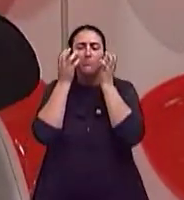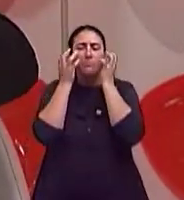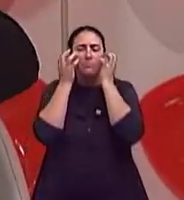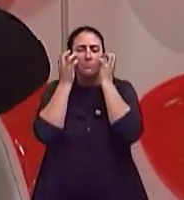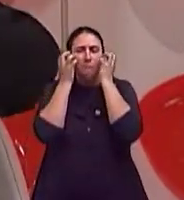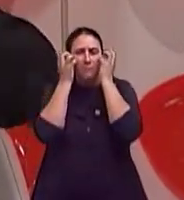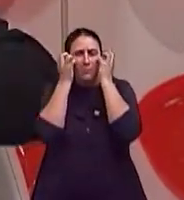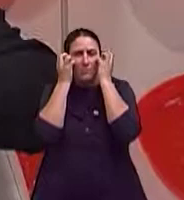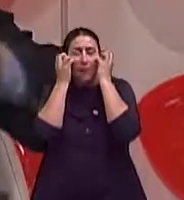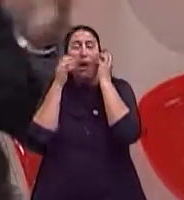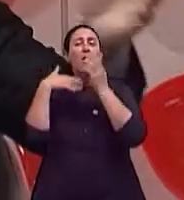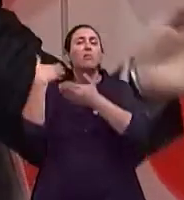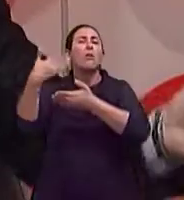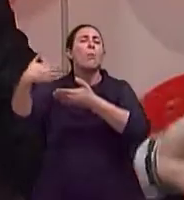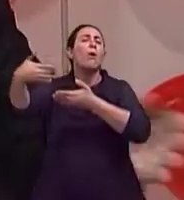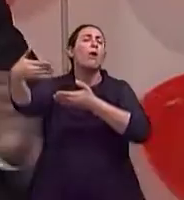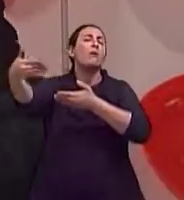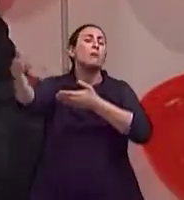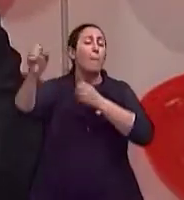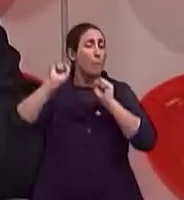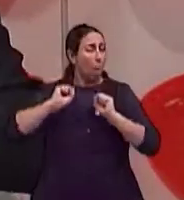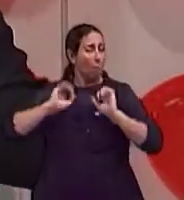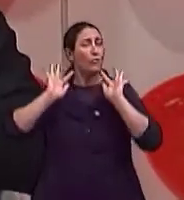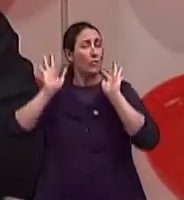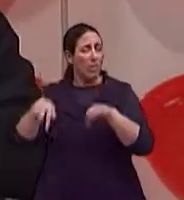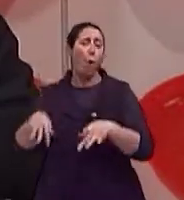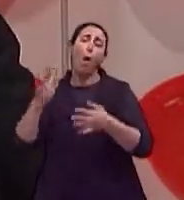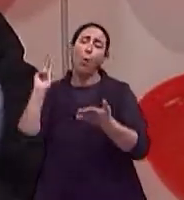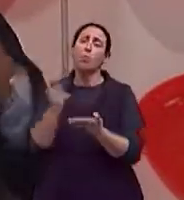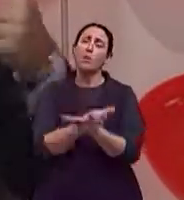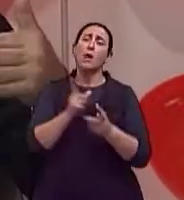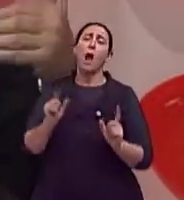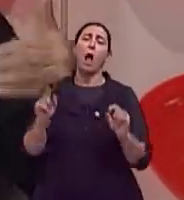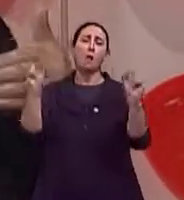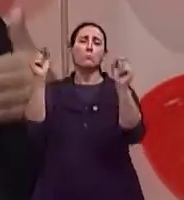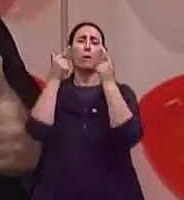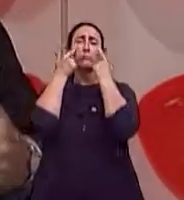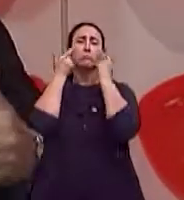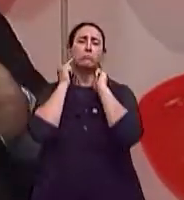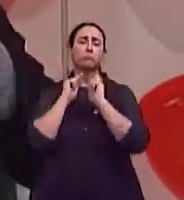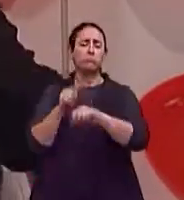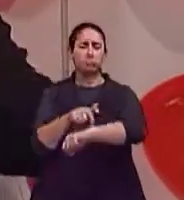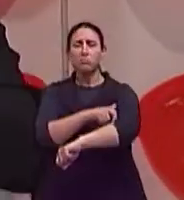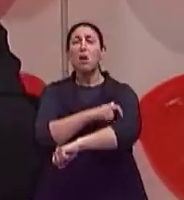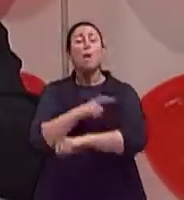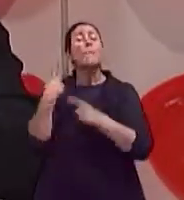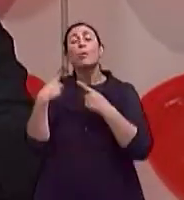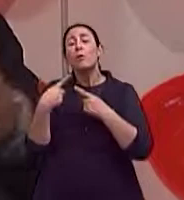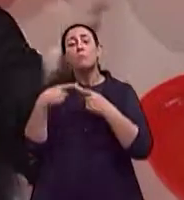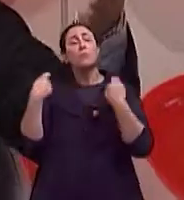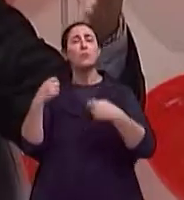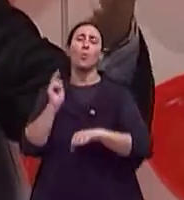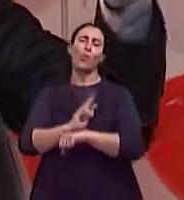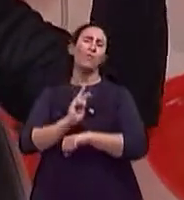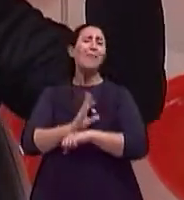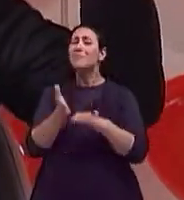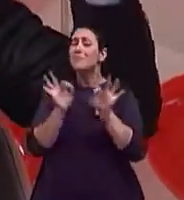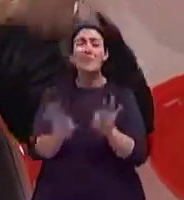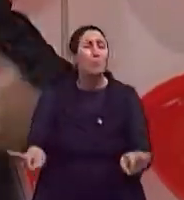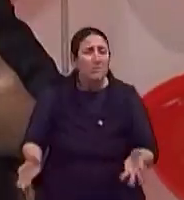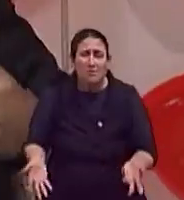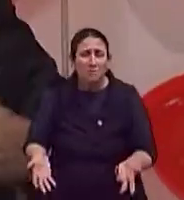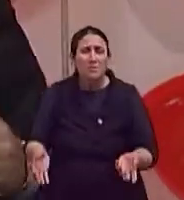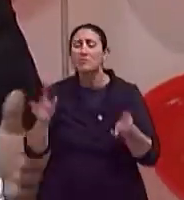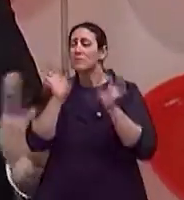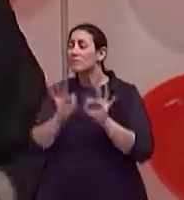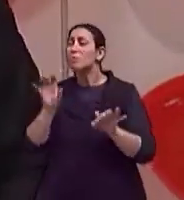a média e o longo prazo, até um câncer de pele, se a pessoa não tiver cuidados, muito simples, que tem que incorporar